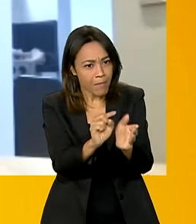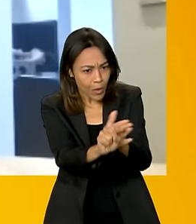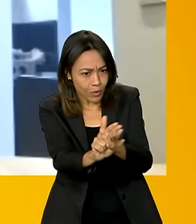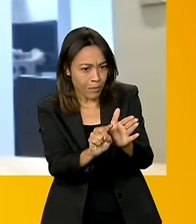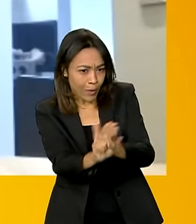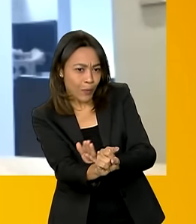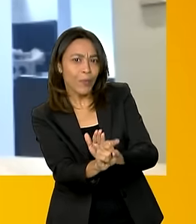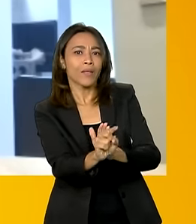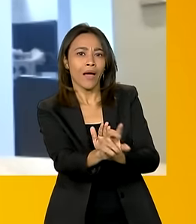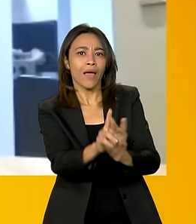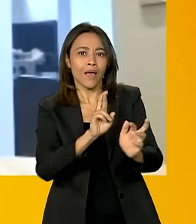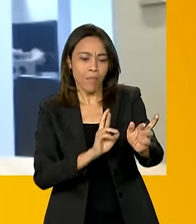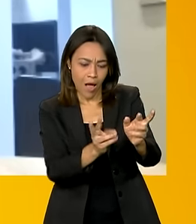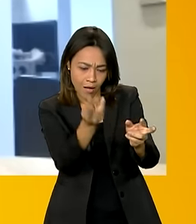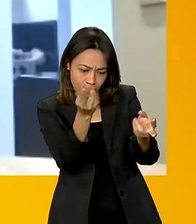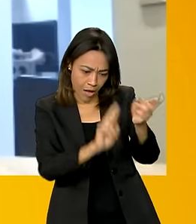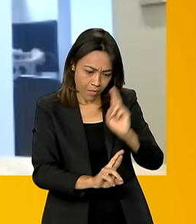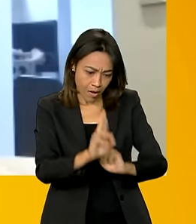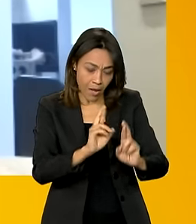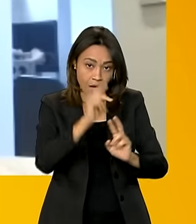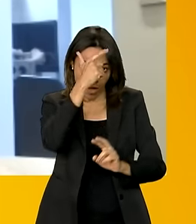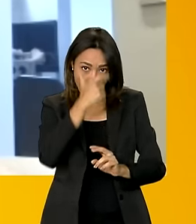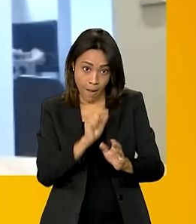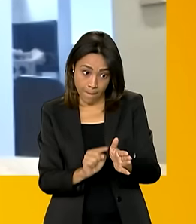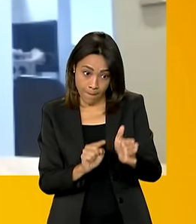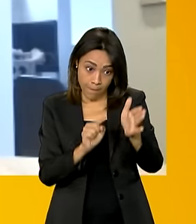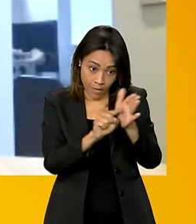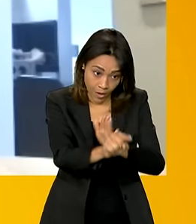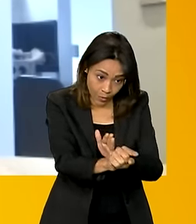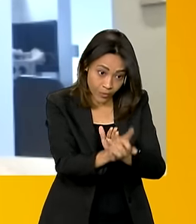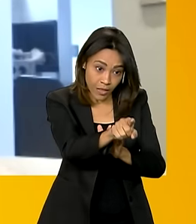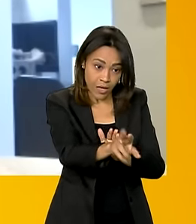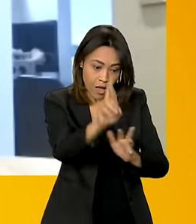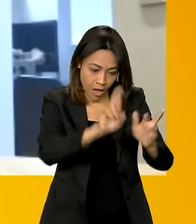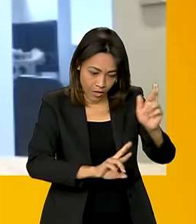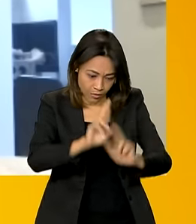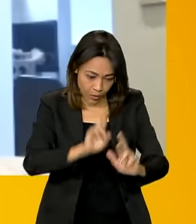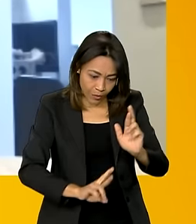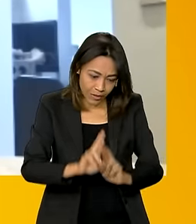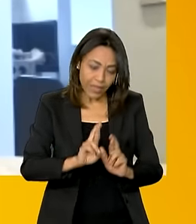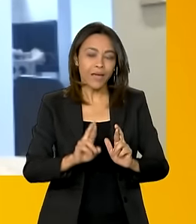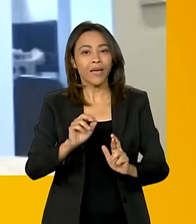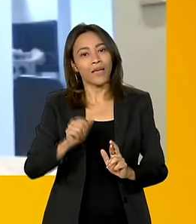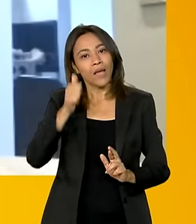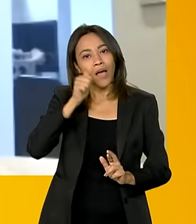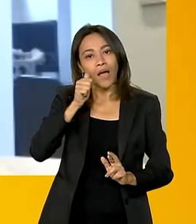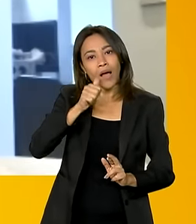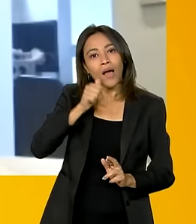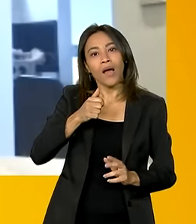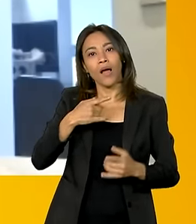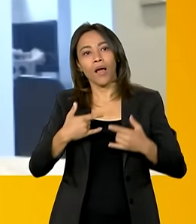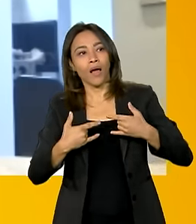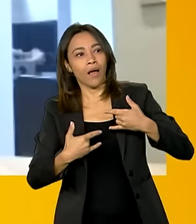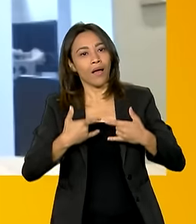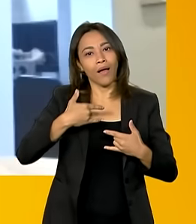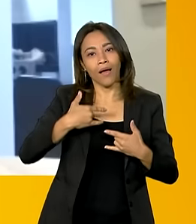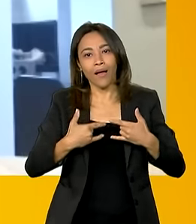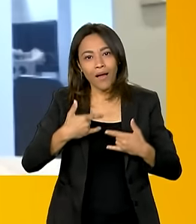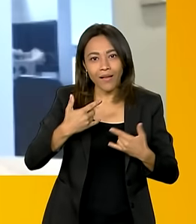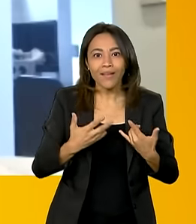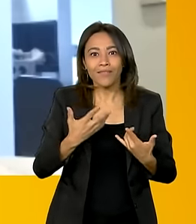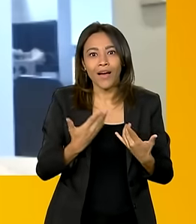participantes. Então, a cada pergunta que eles vão respondendo, a Nanda vai conversando com eles e montando a inscrição.